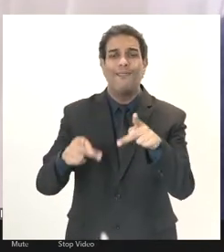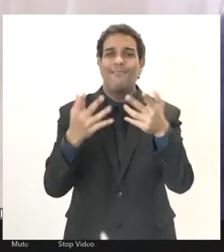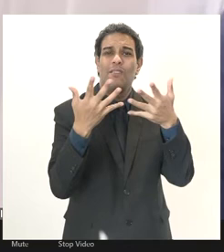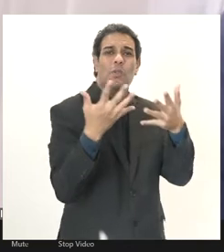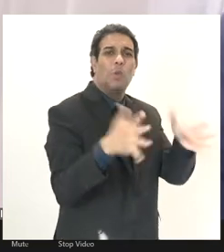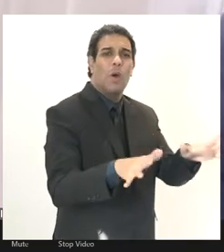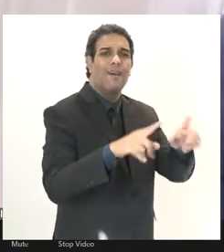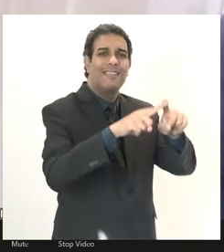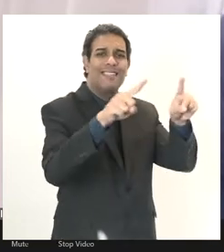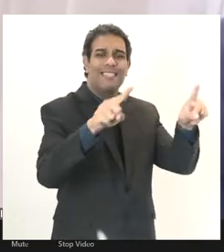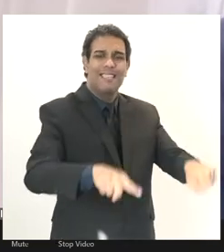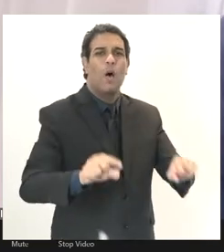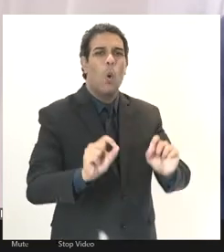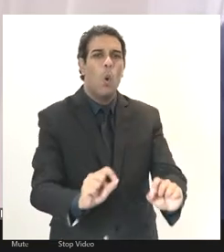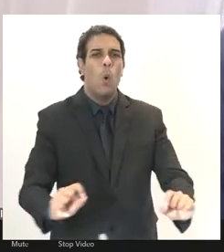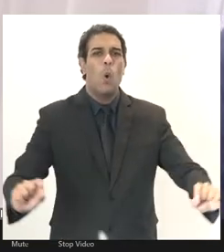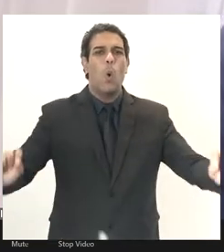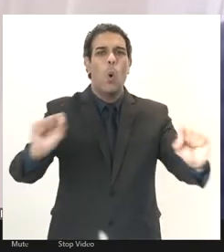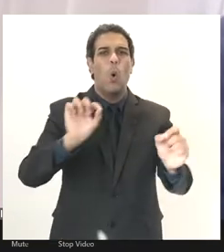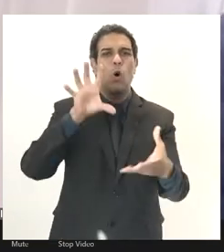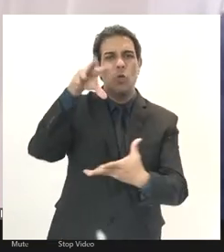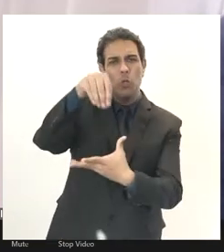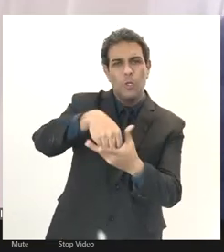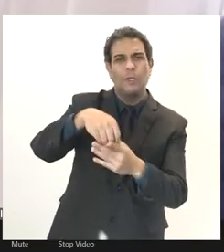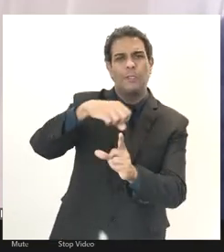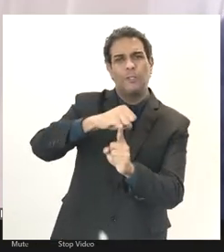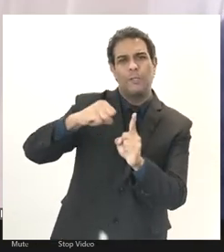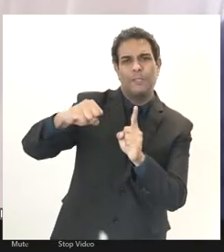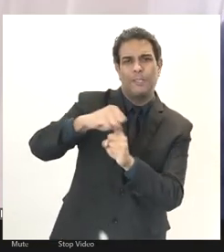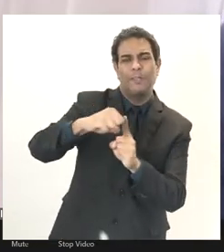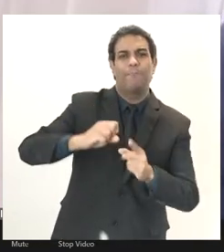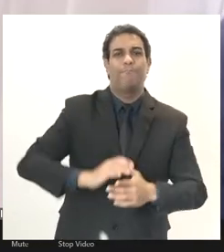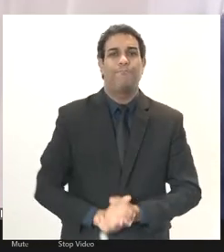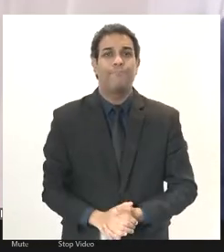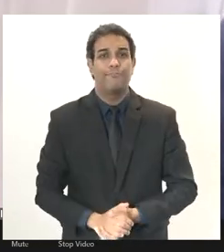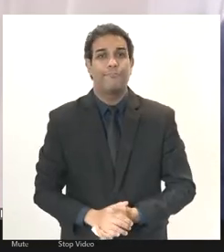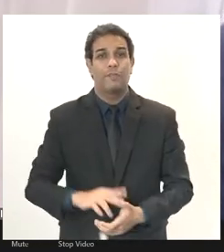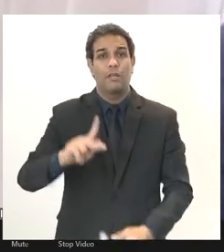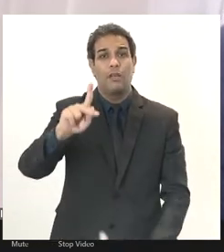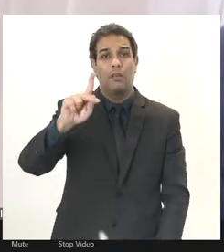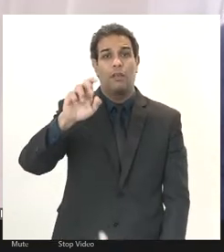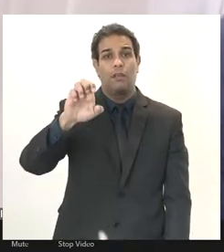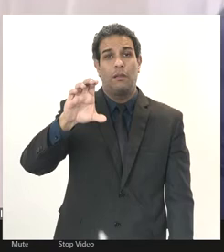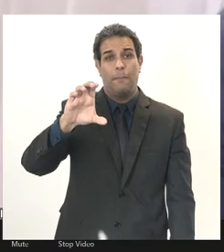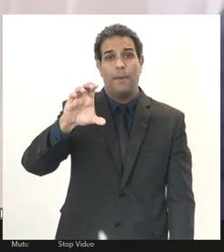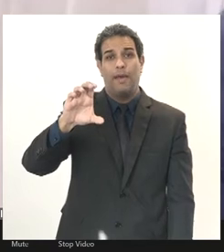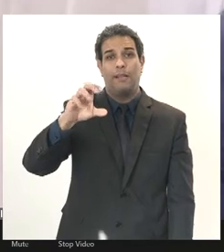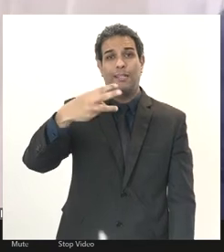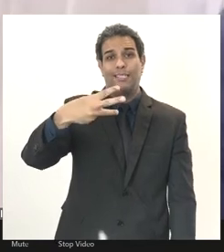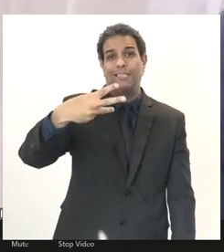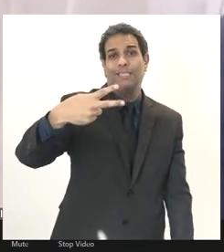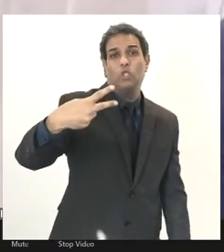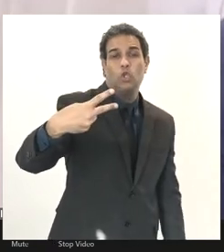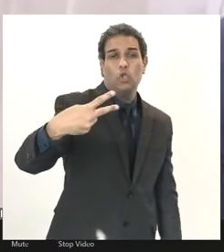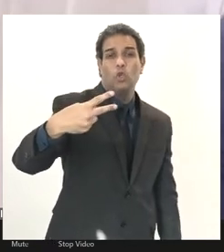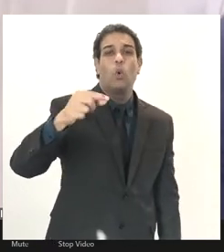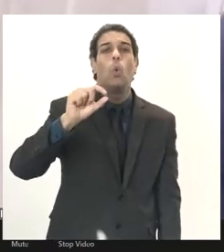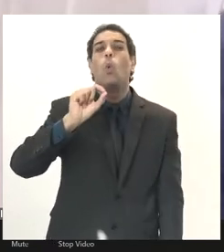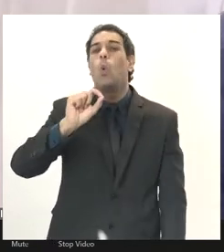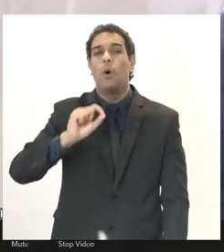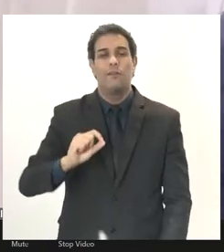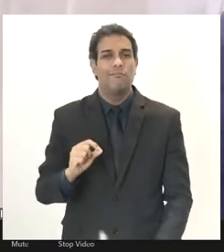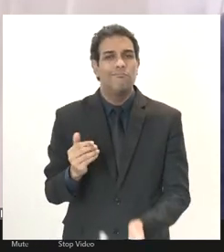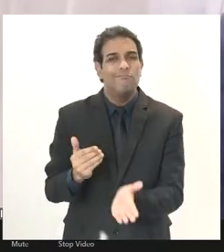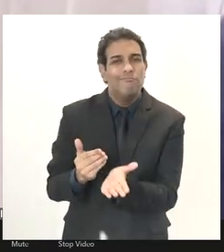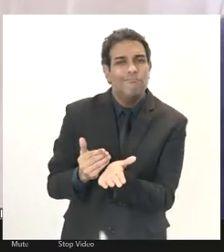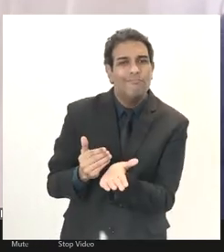todos os demais da sociedade a PEC 32 ela tem aí o início dela